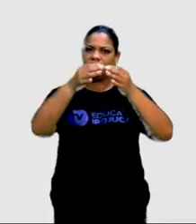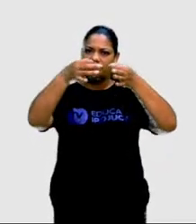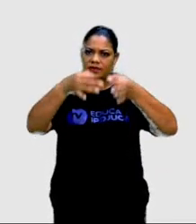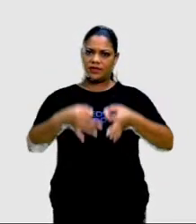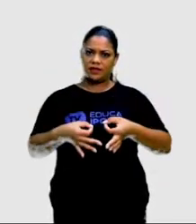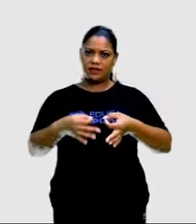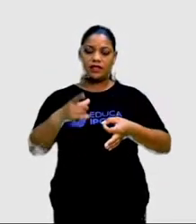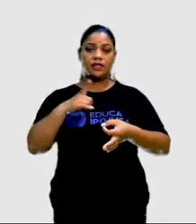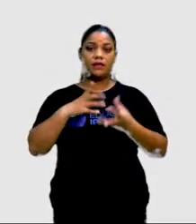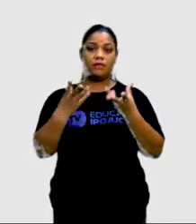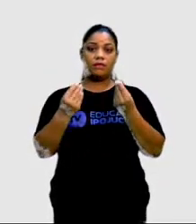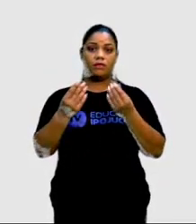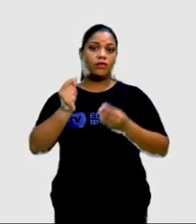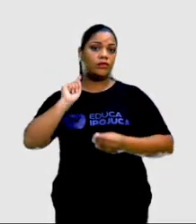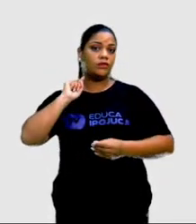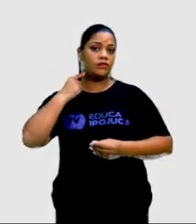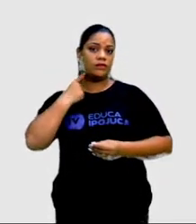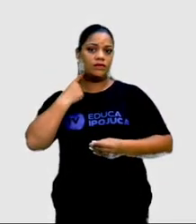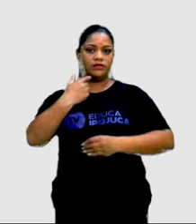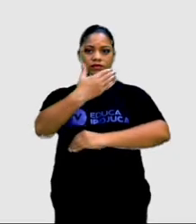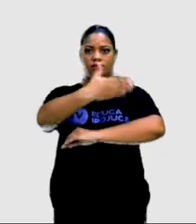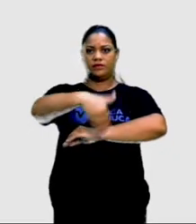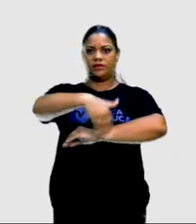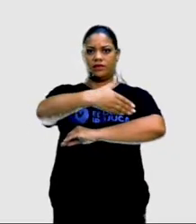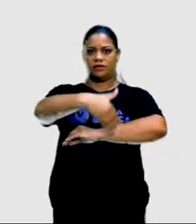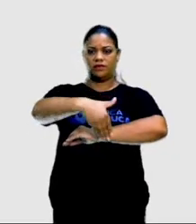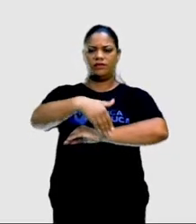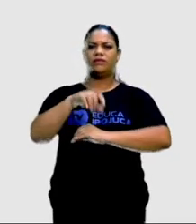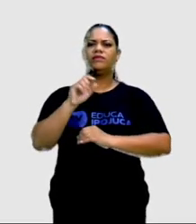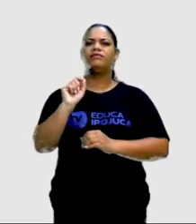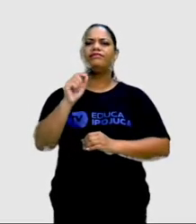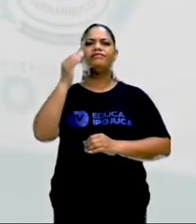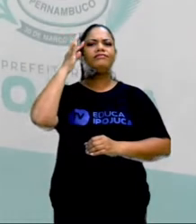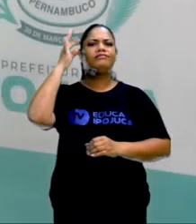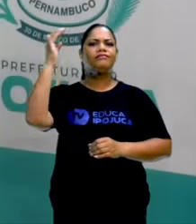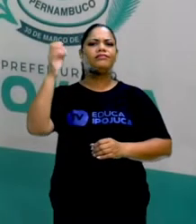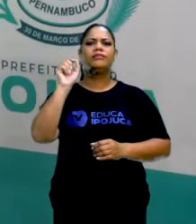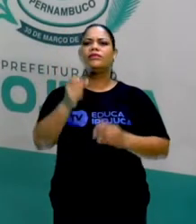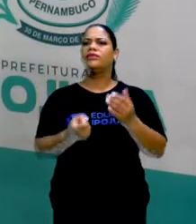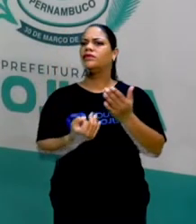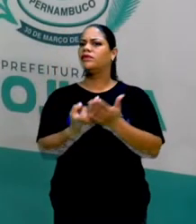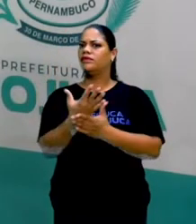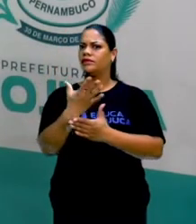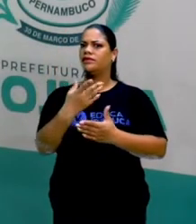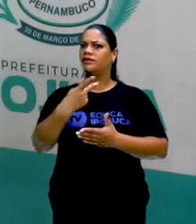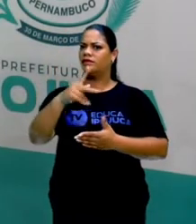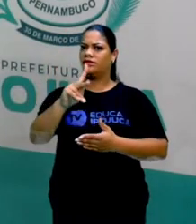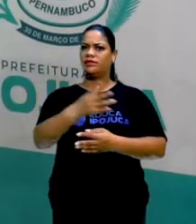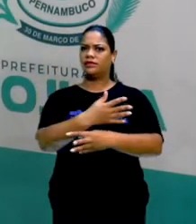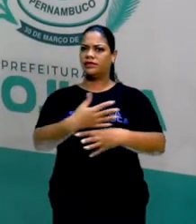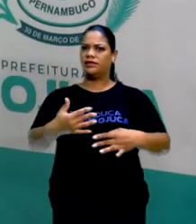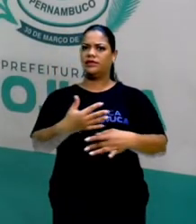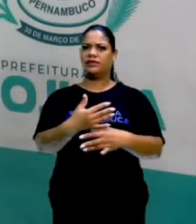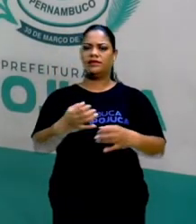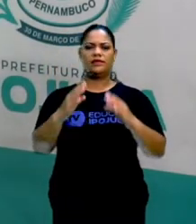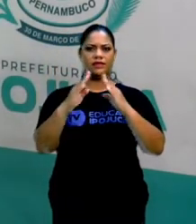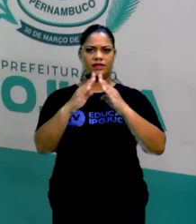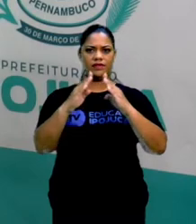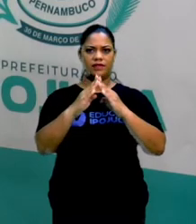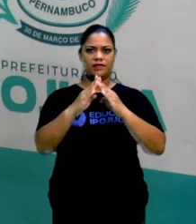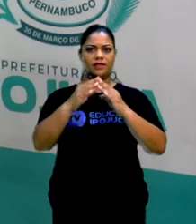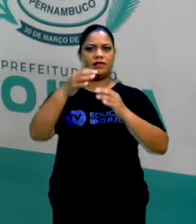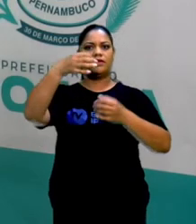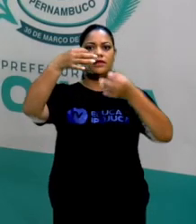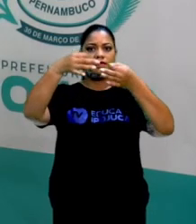muito lixo nas ruas, entupindo os canais? O é que vocês acham? Por que está acontecendo tanto enchente na sua cidade? As casas estão sendo